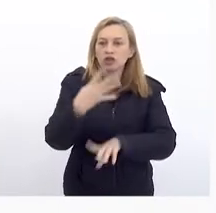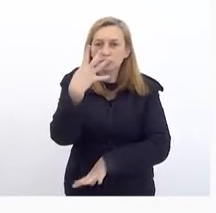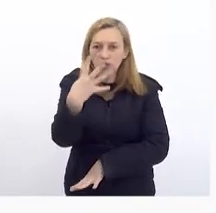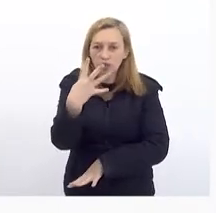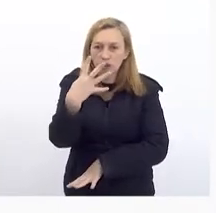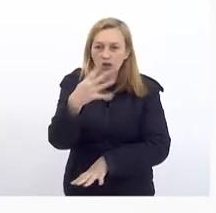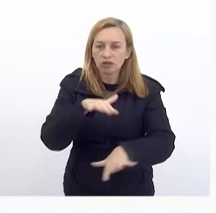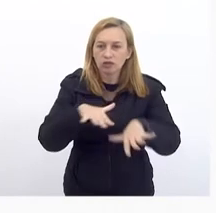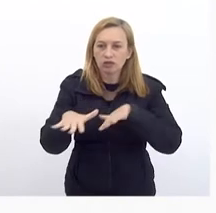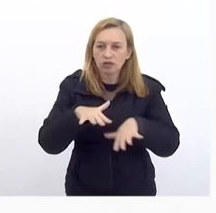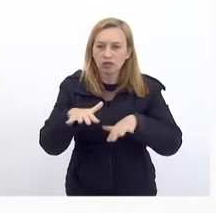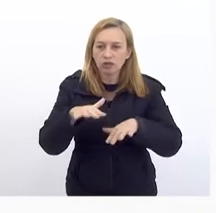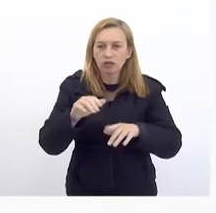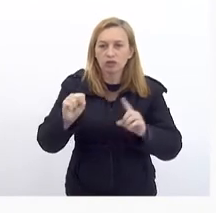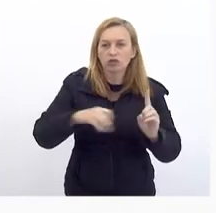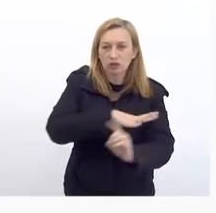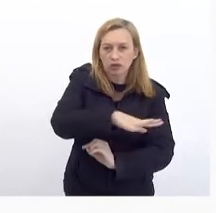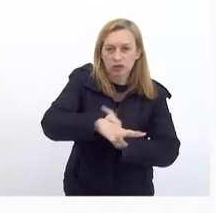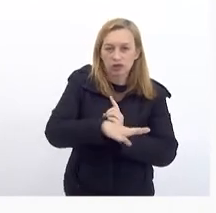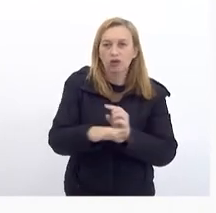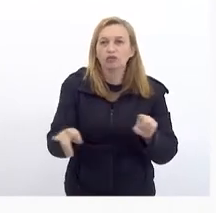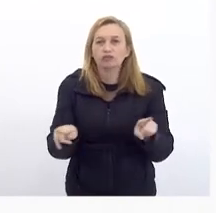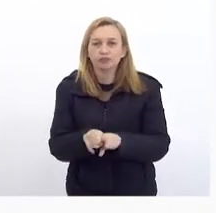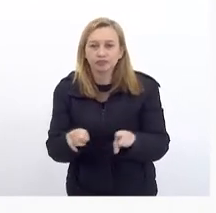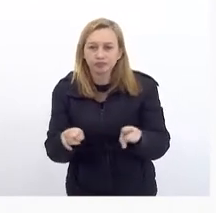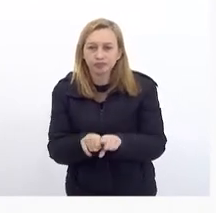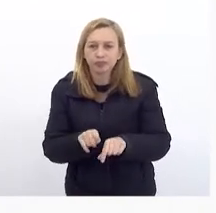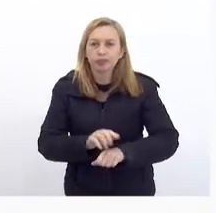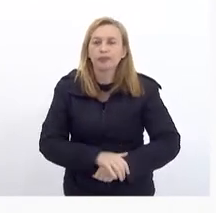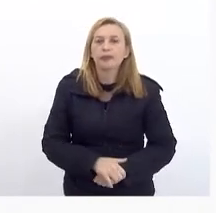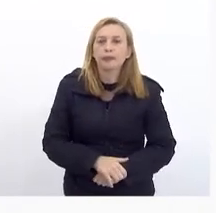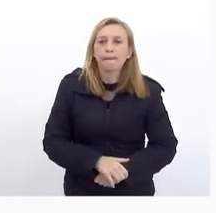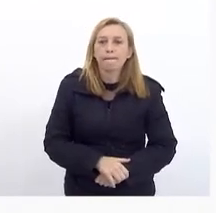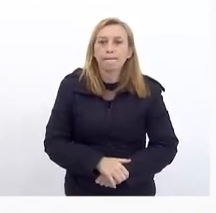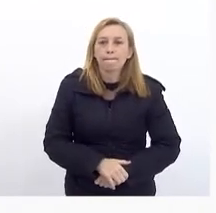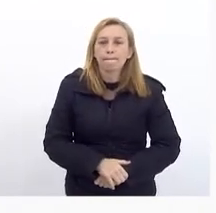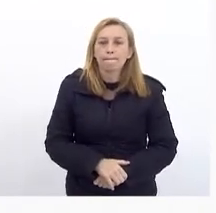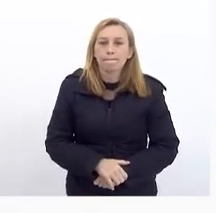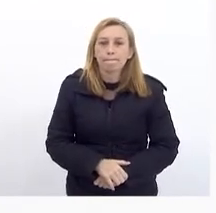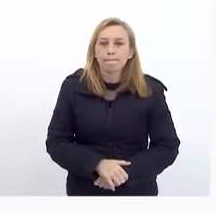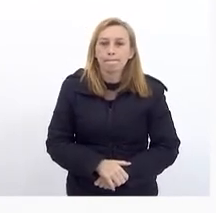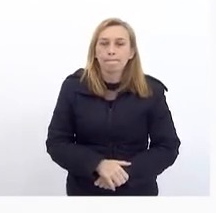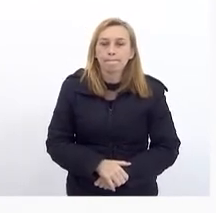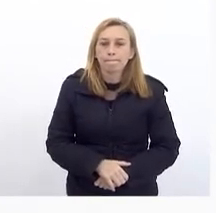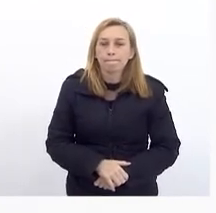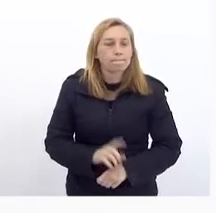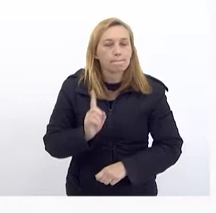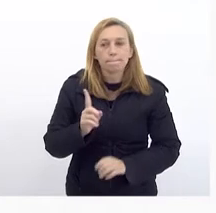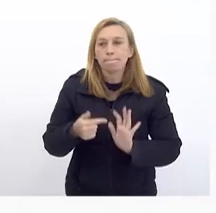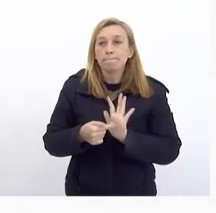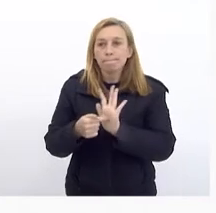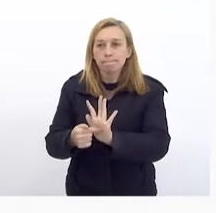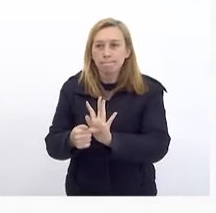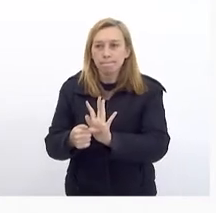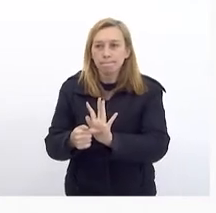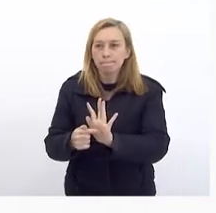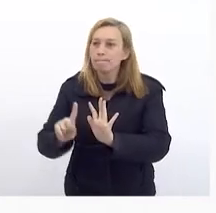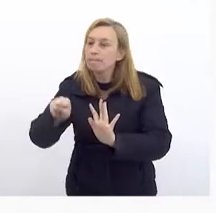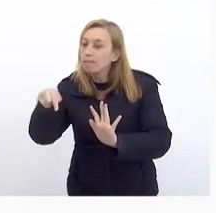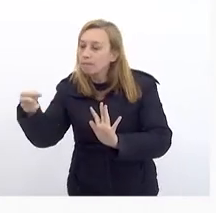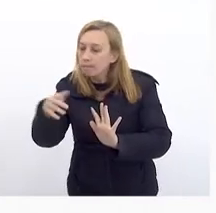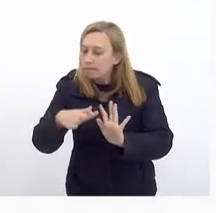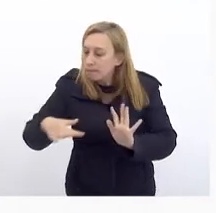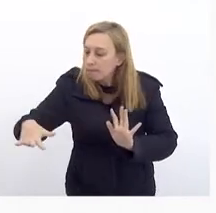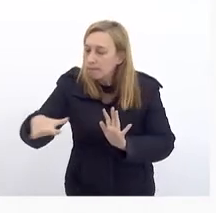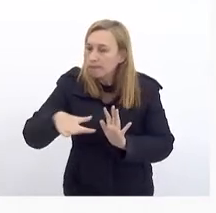desenvolvimento Social Além disso Não consta Na tela Mas outras áreas